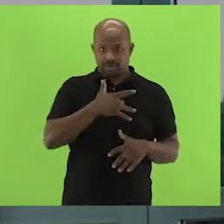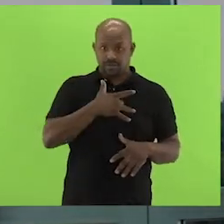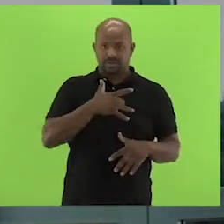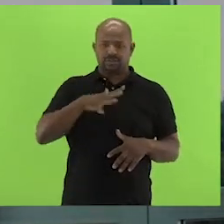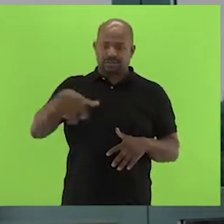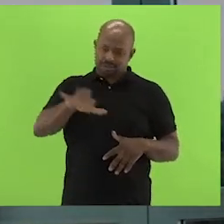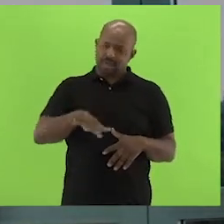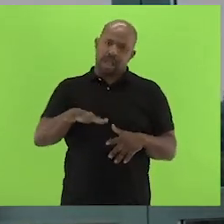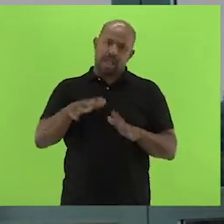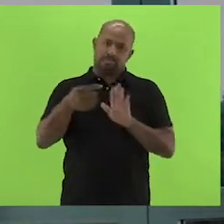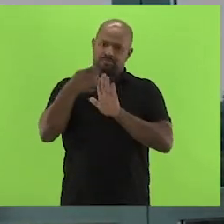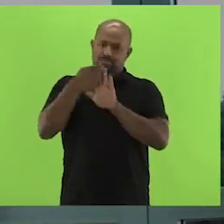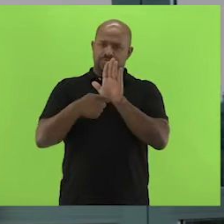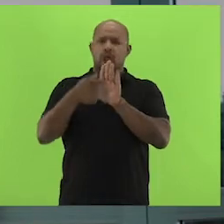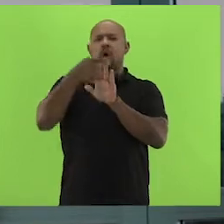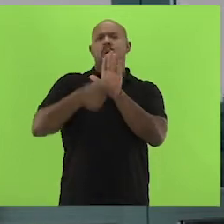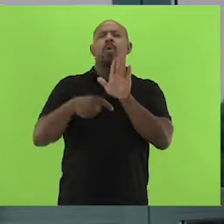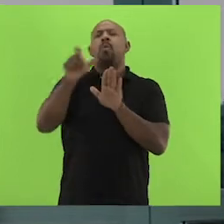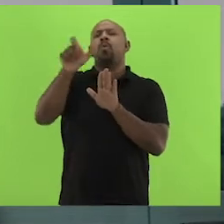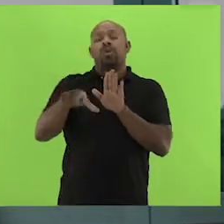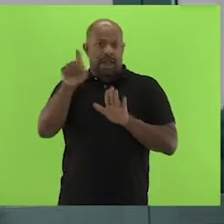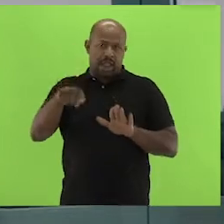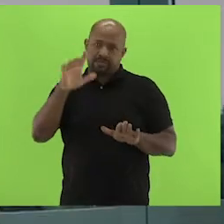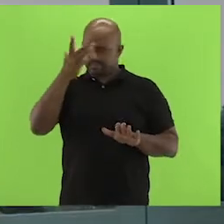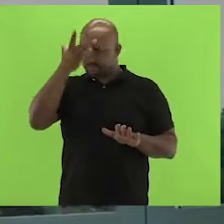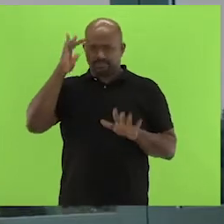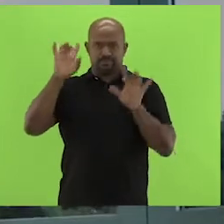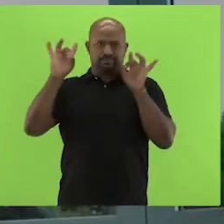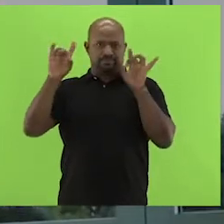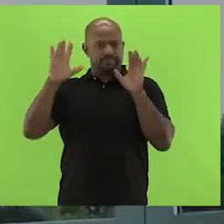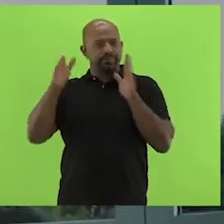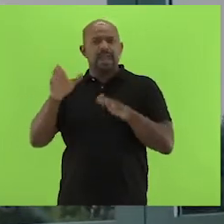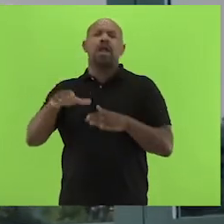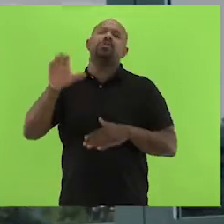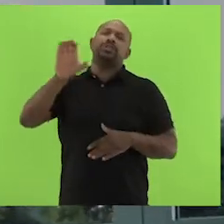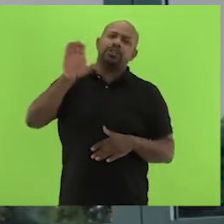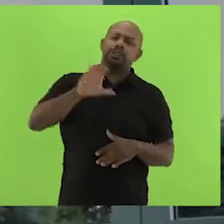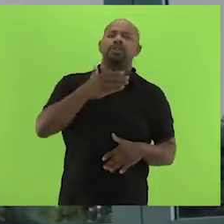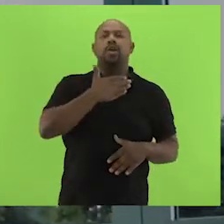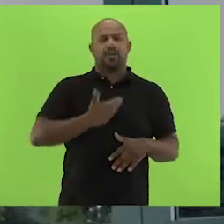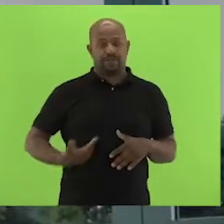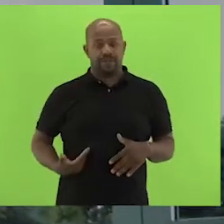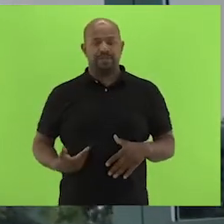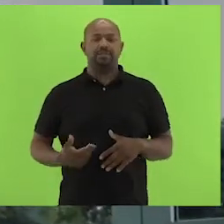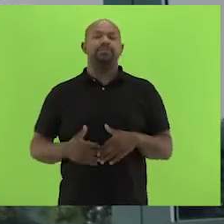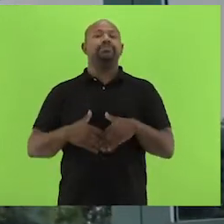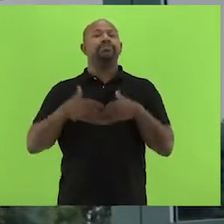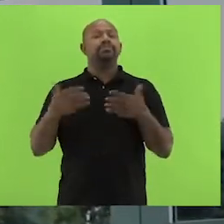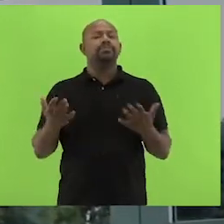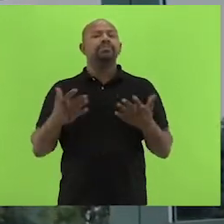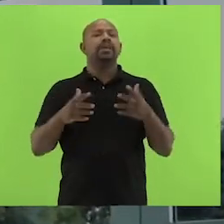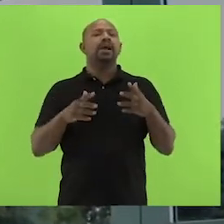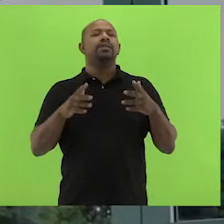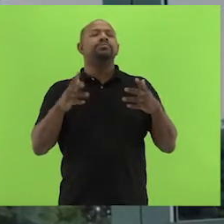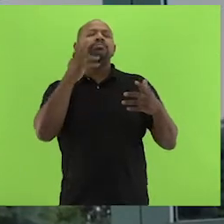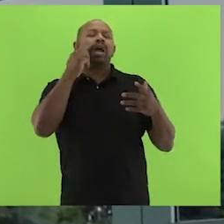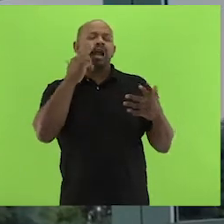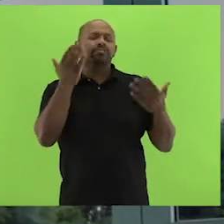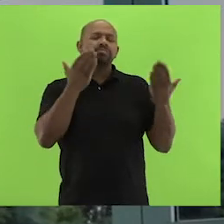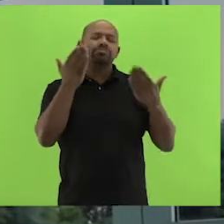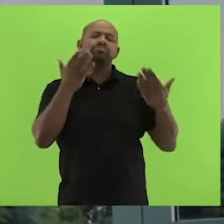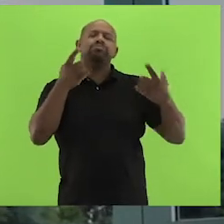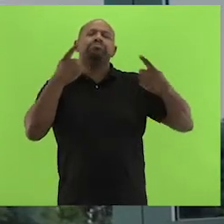editorias de saúde, em geral, é o especialista, é o cientista, é o governo, em deprimento das vozes da população.